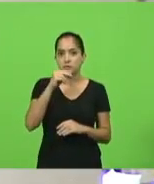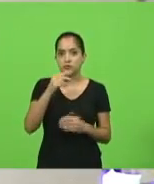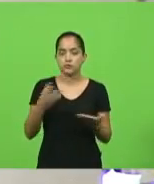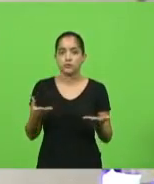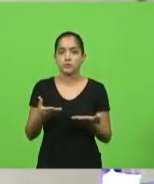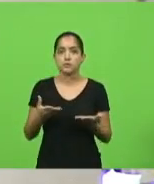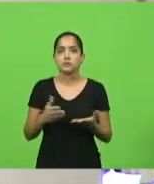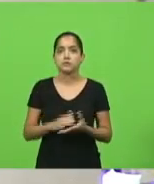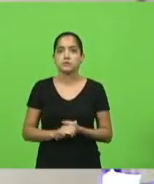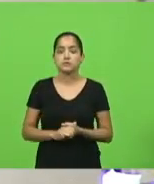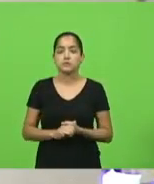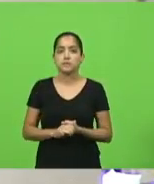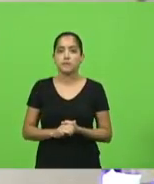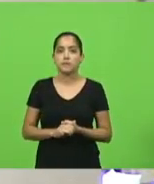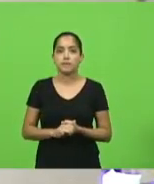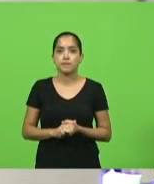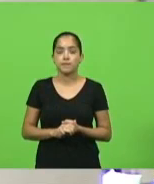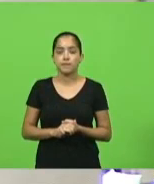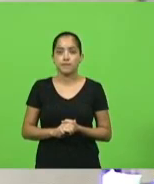o uso da palavra?